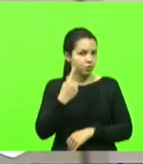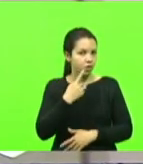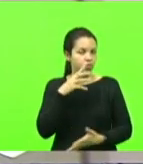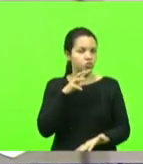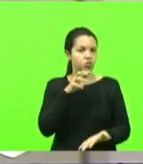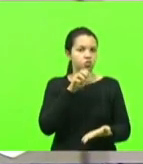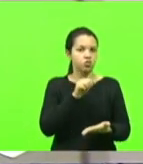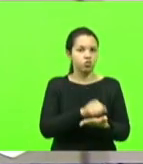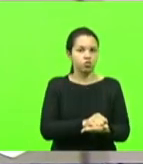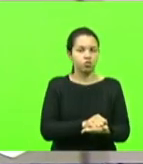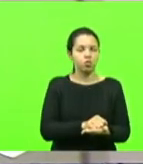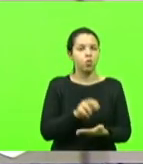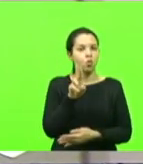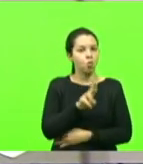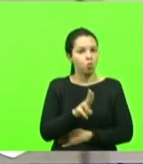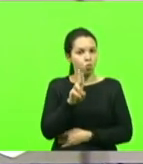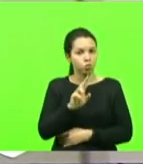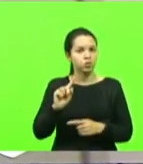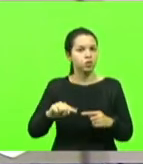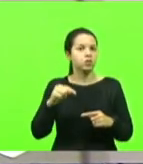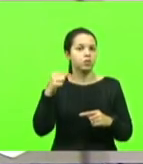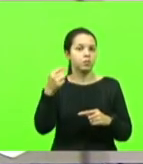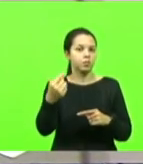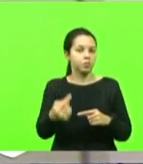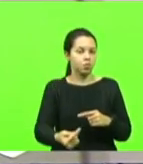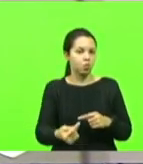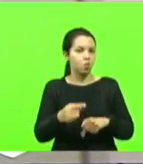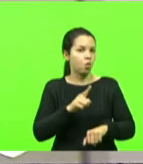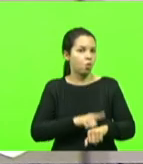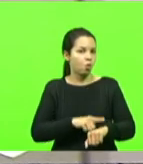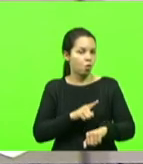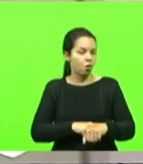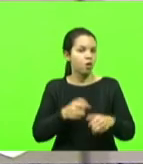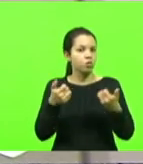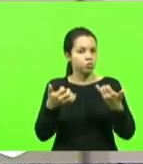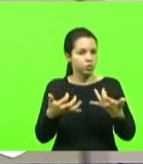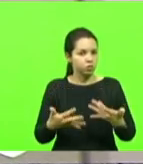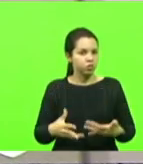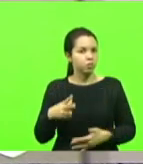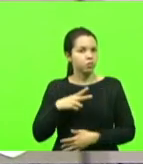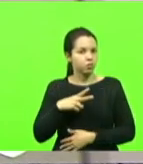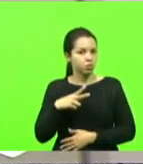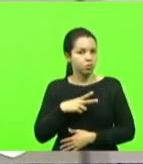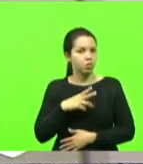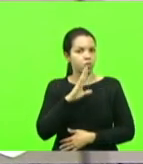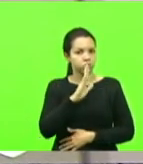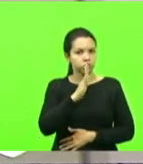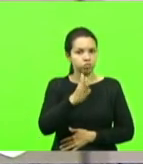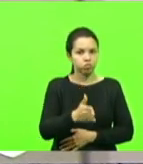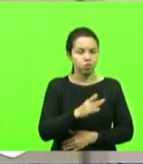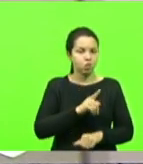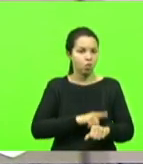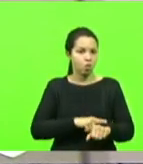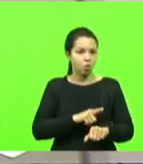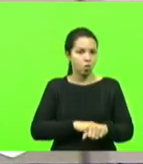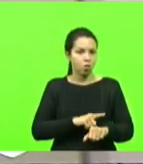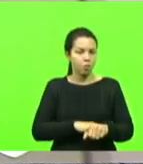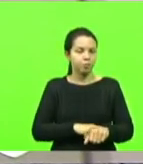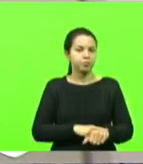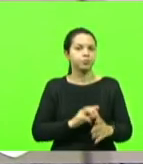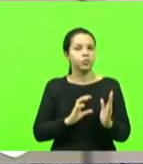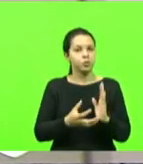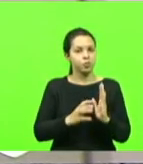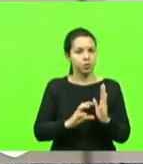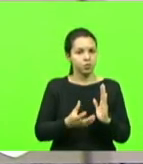usarão, então, depois, no horário de explicações pessoais. Entraremos agora no horário destinado aos